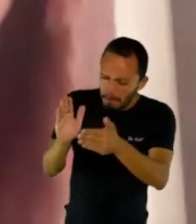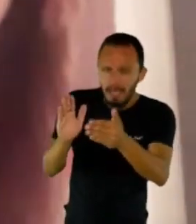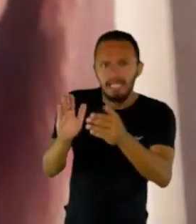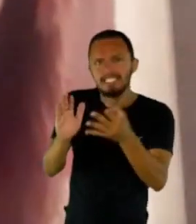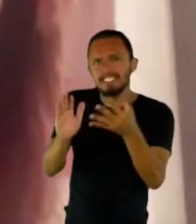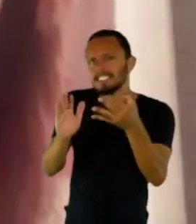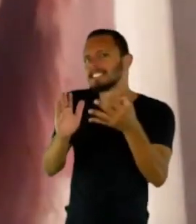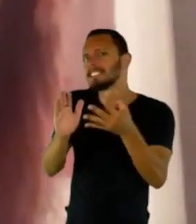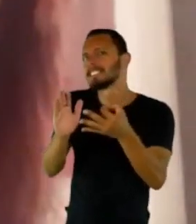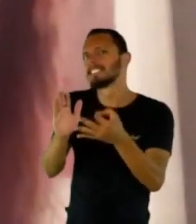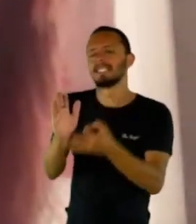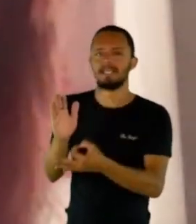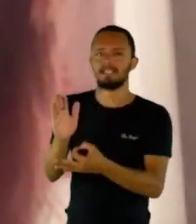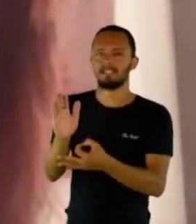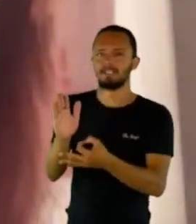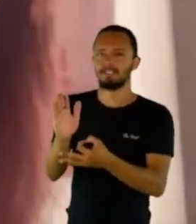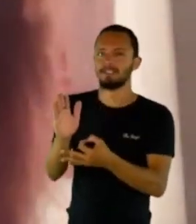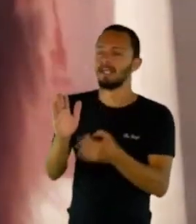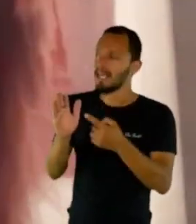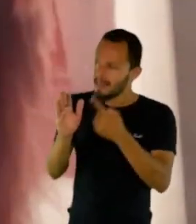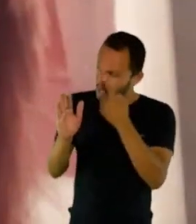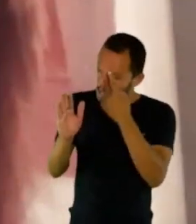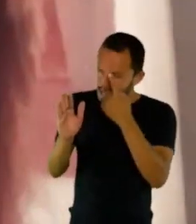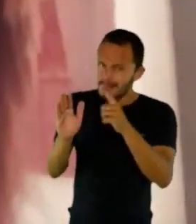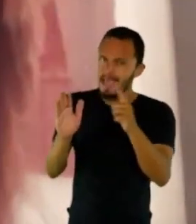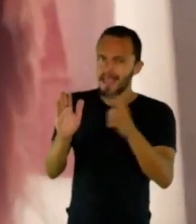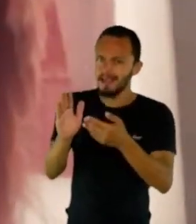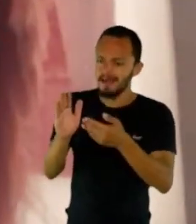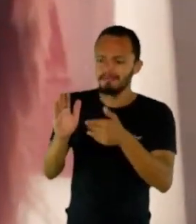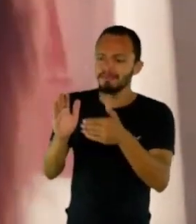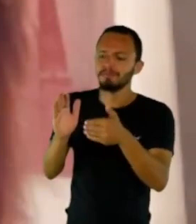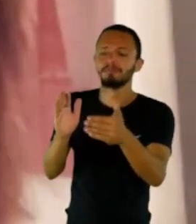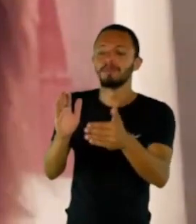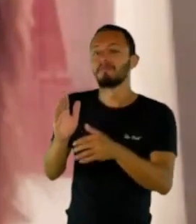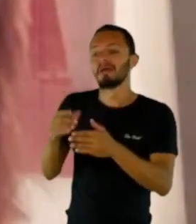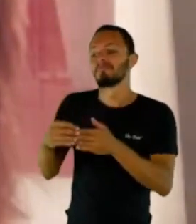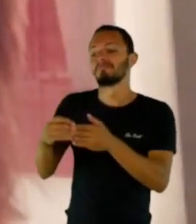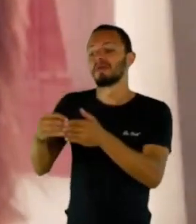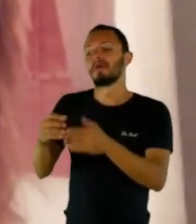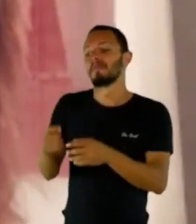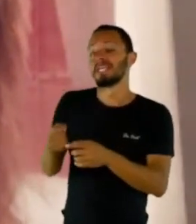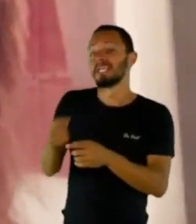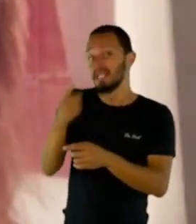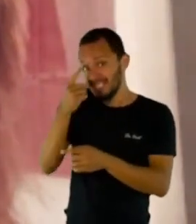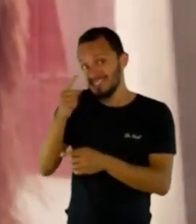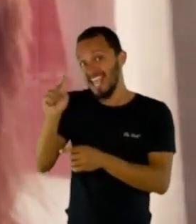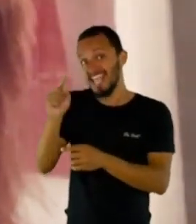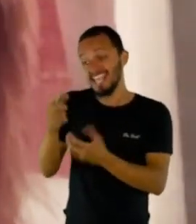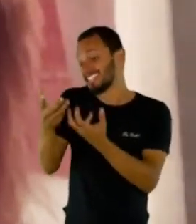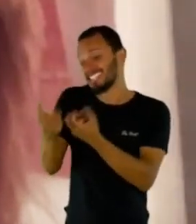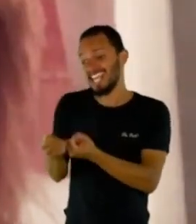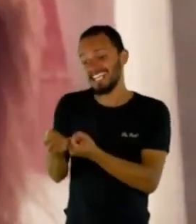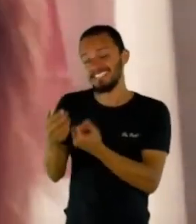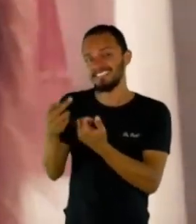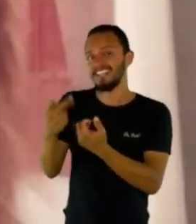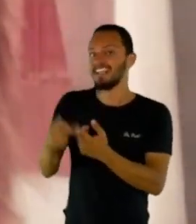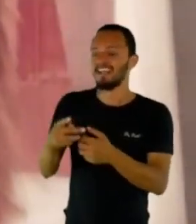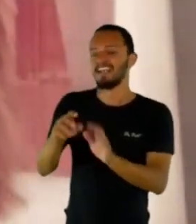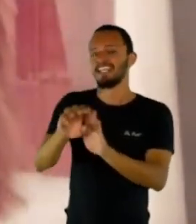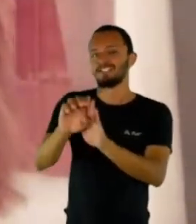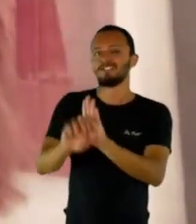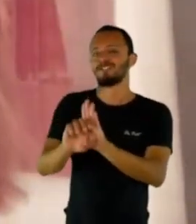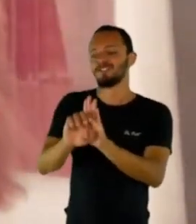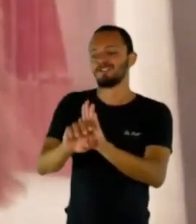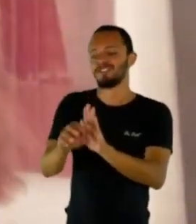e fosse comigo nessa caminhada. Eu fiz o lançamento primeiro no Rio, que foi na Livraria Argumento, aqui